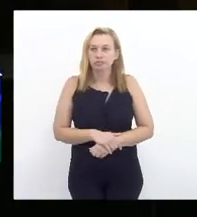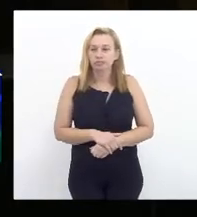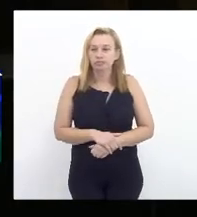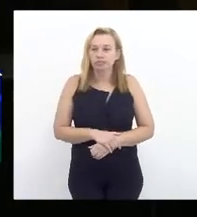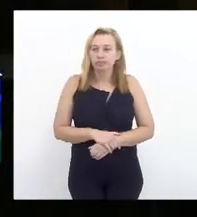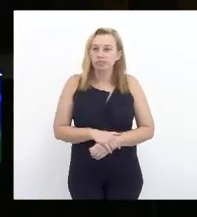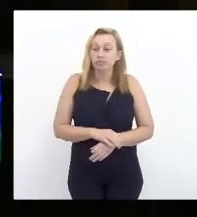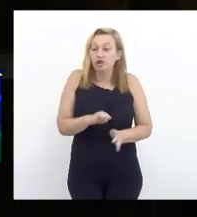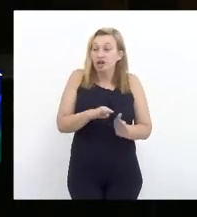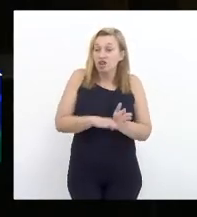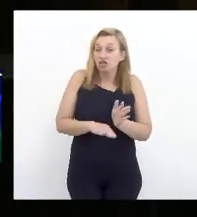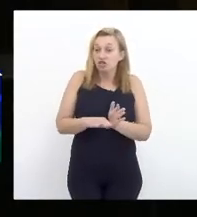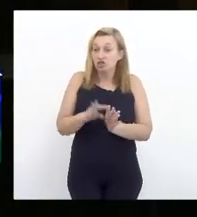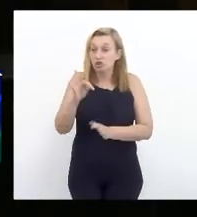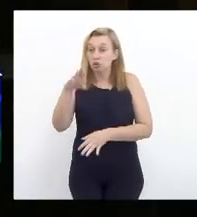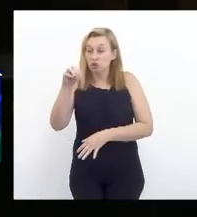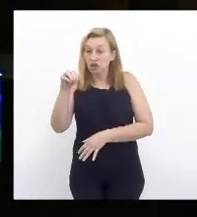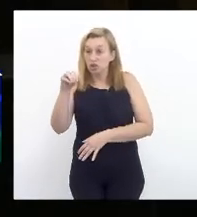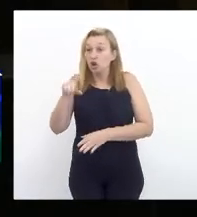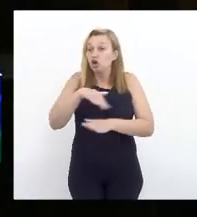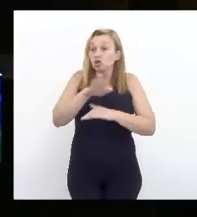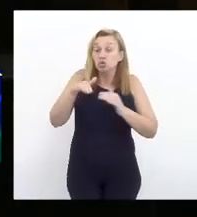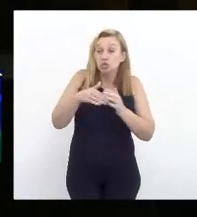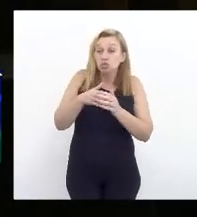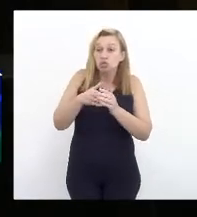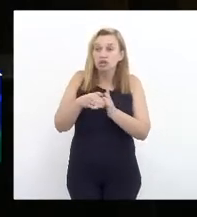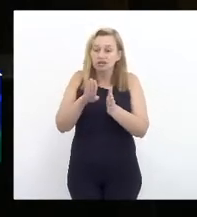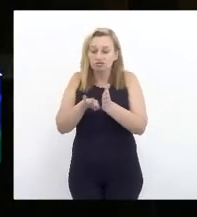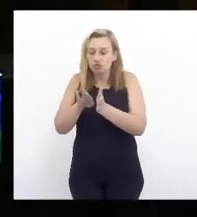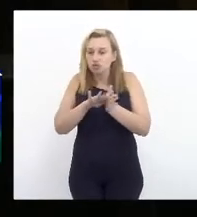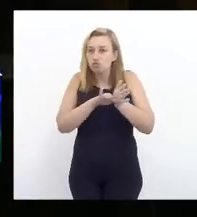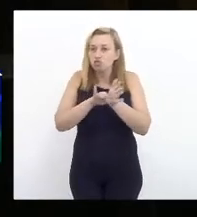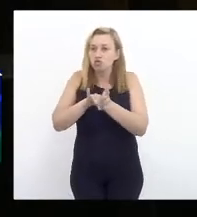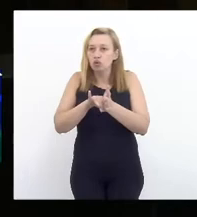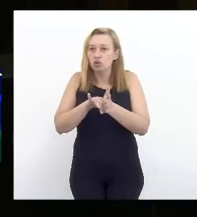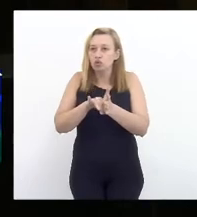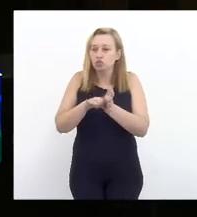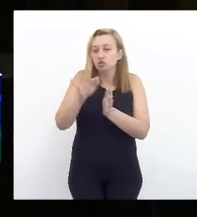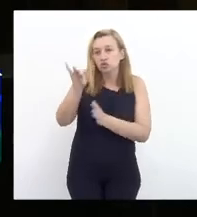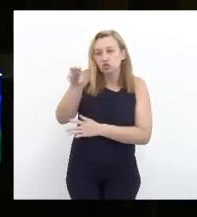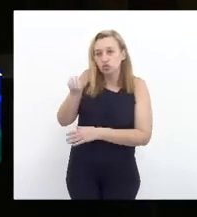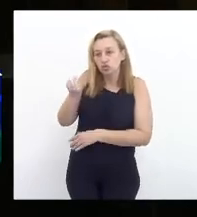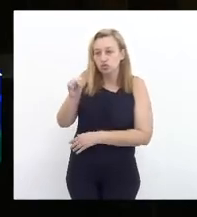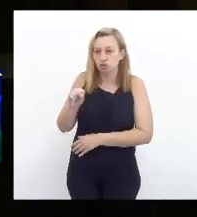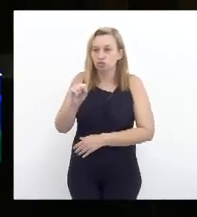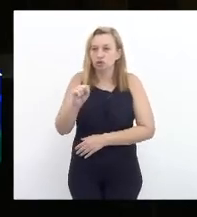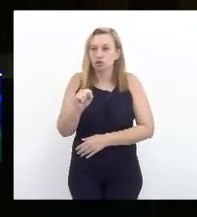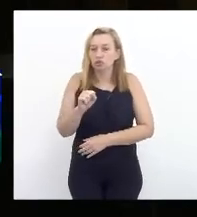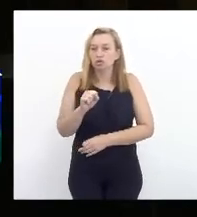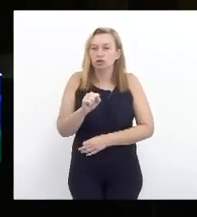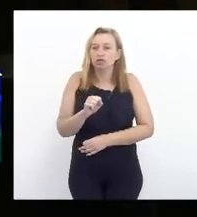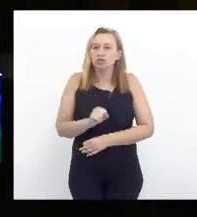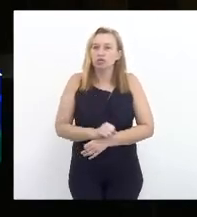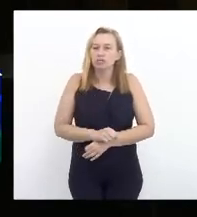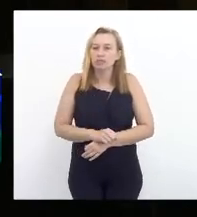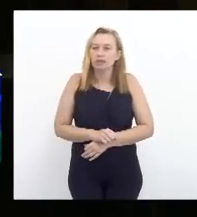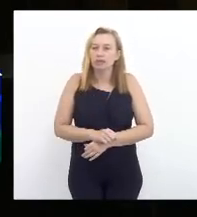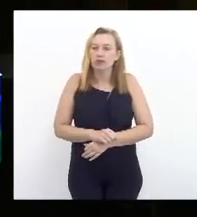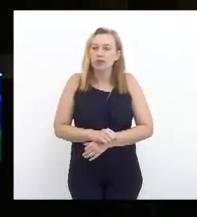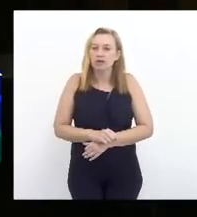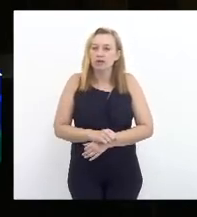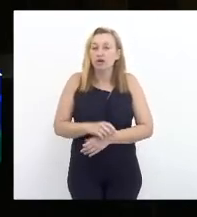Retirar do teto todas as despesas com os fundos elencados no